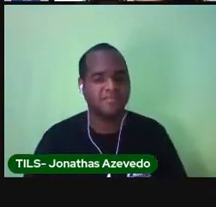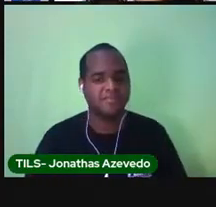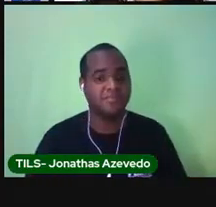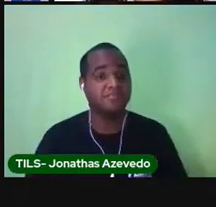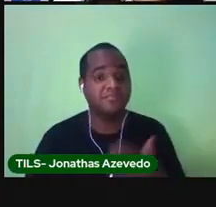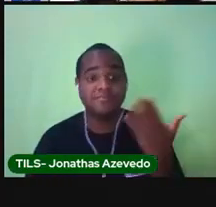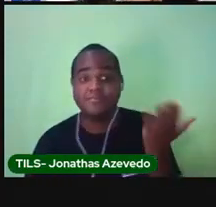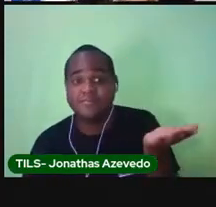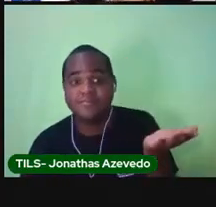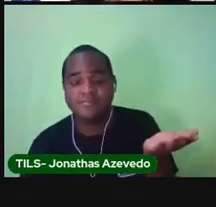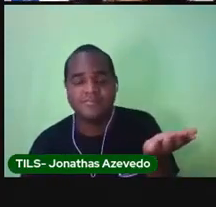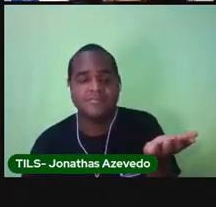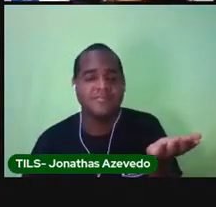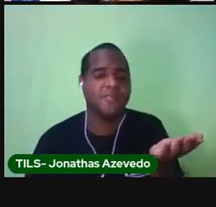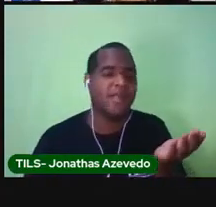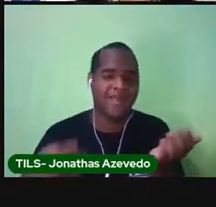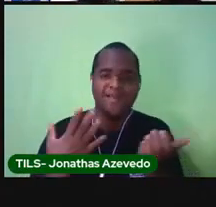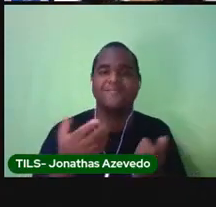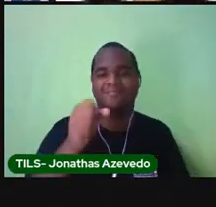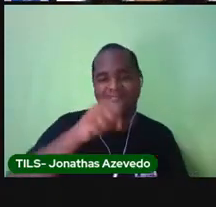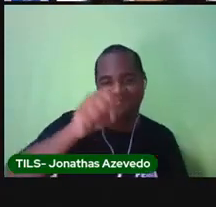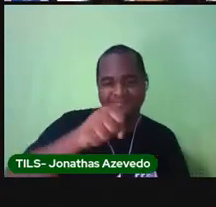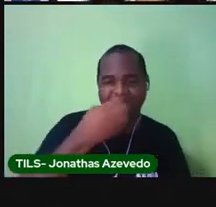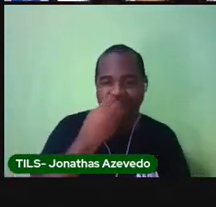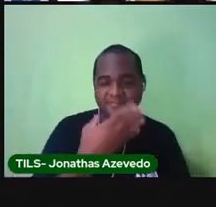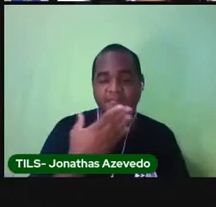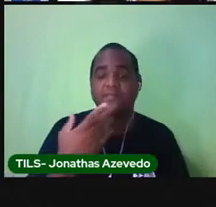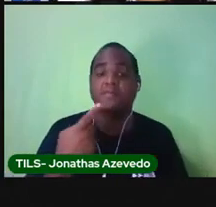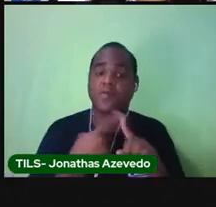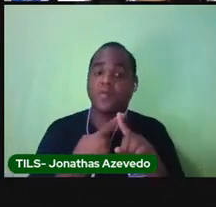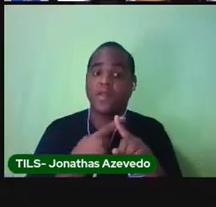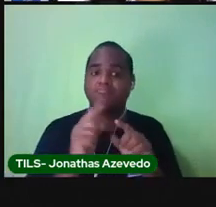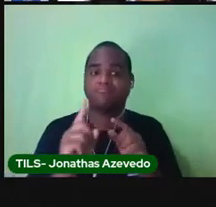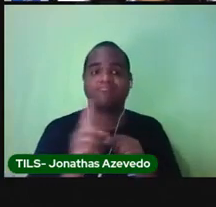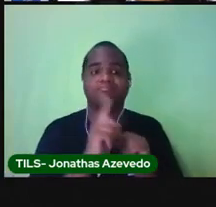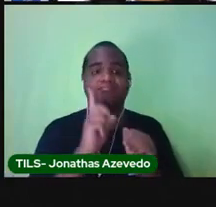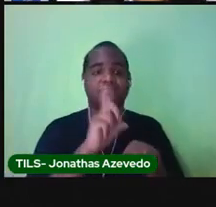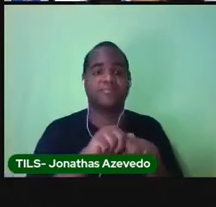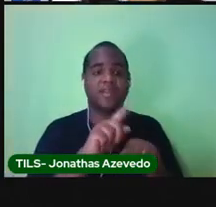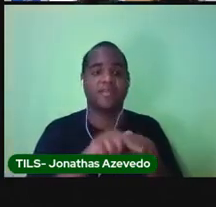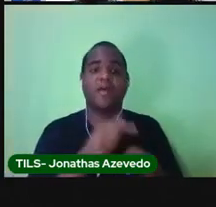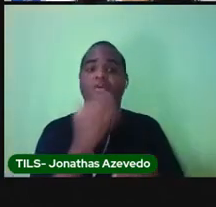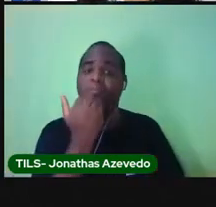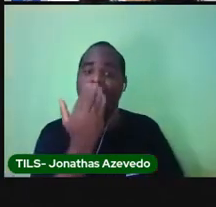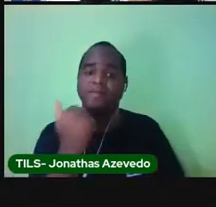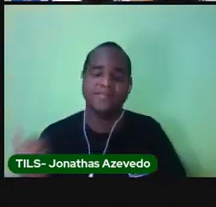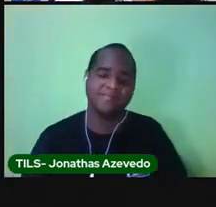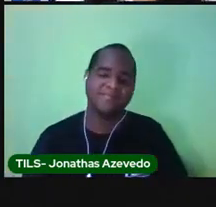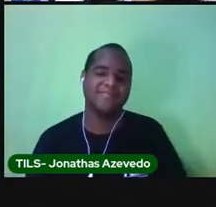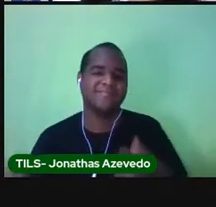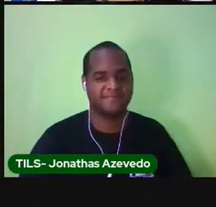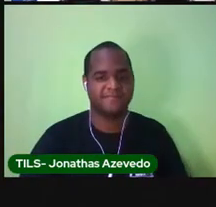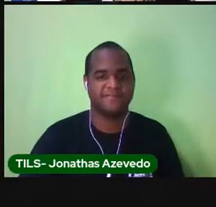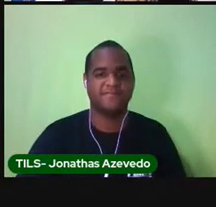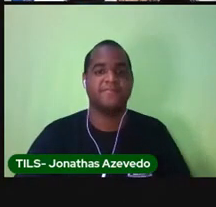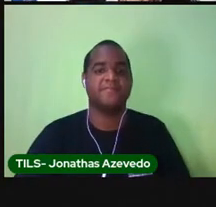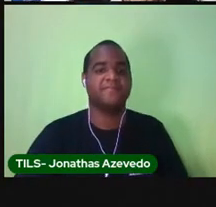Hã? Ah, isso mesmo. Porque ia chegar atrasado para o almoço. Muito bem.